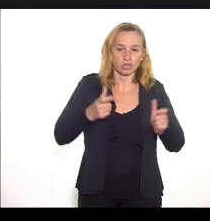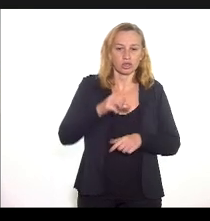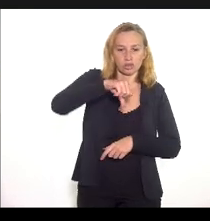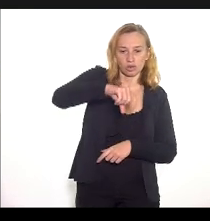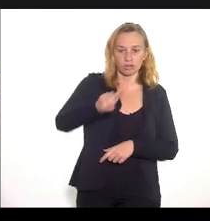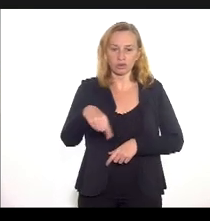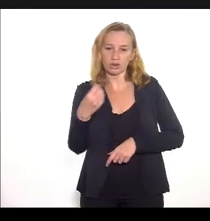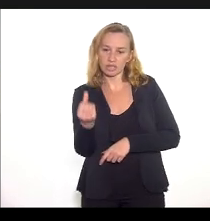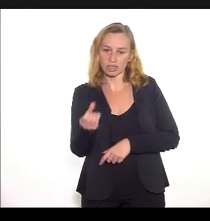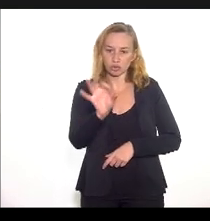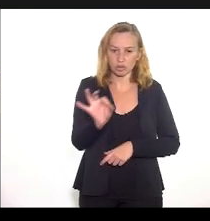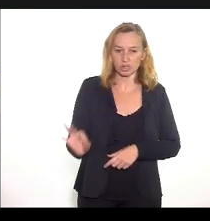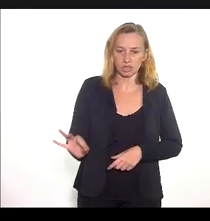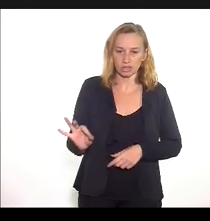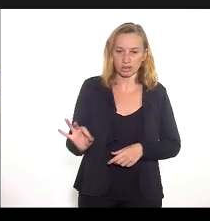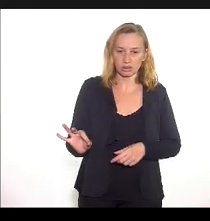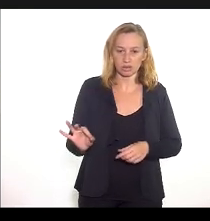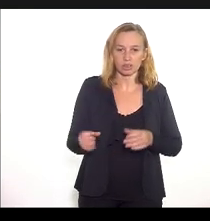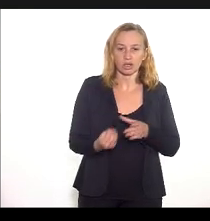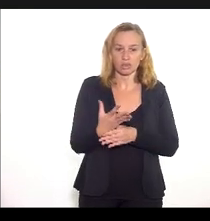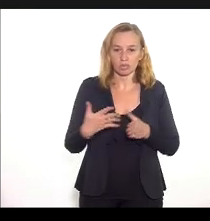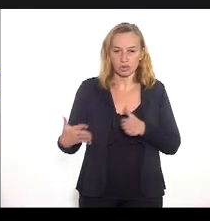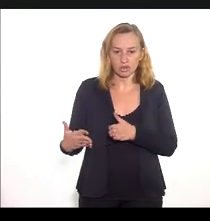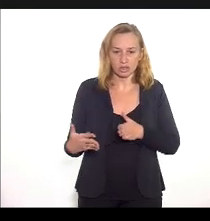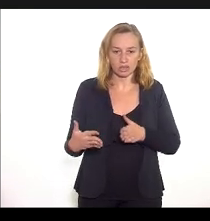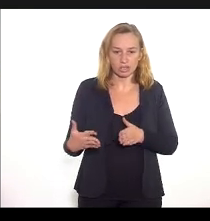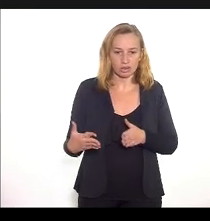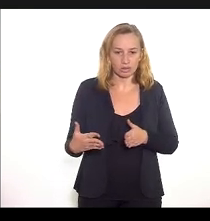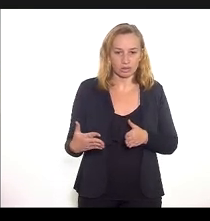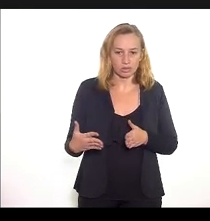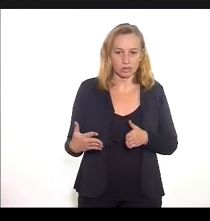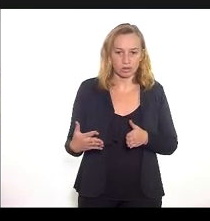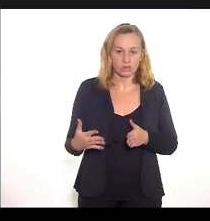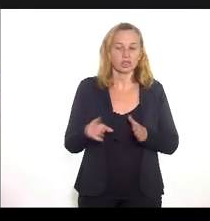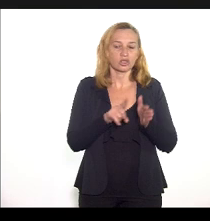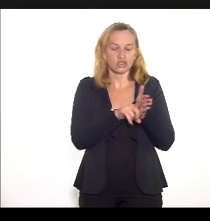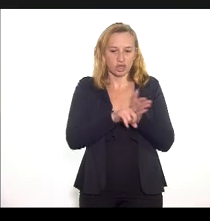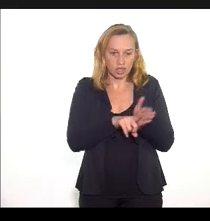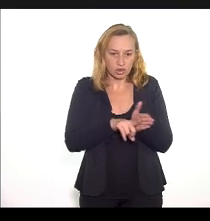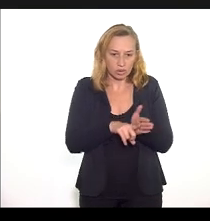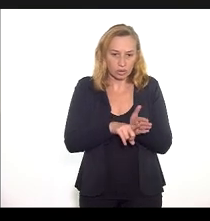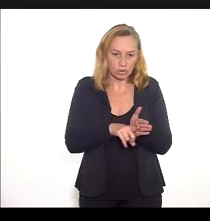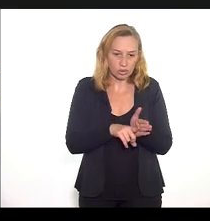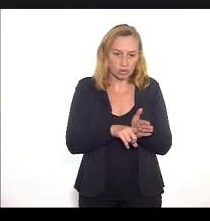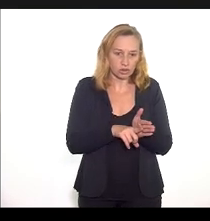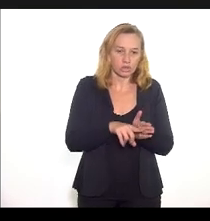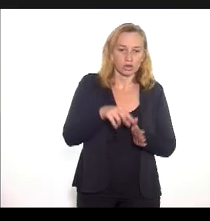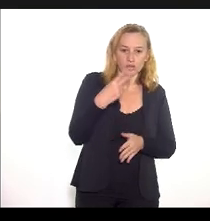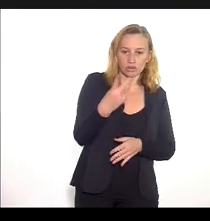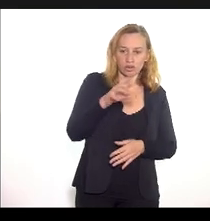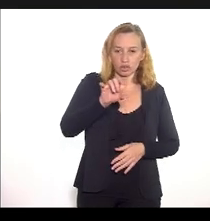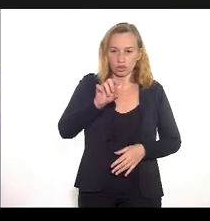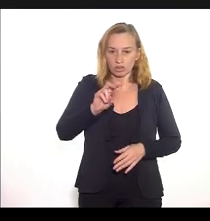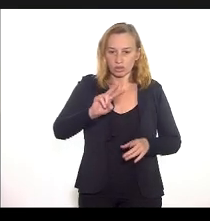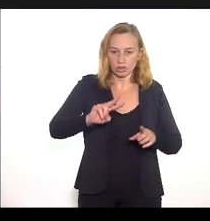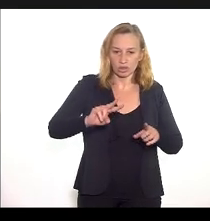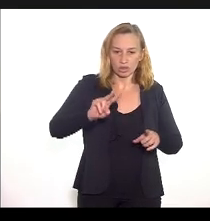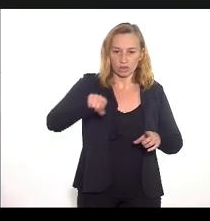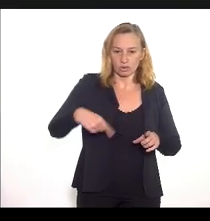,6% e a produção dos procedimentos com finalidade diagnóstica foi 2,5 vezes maior.